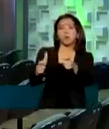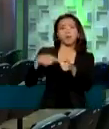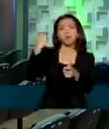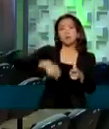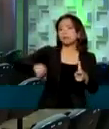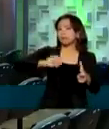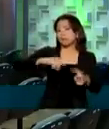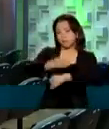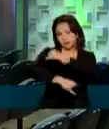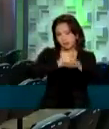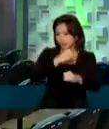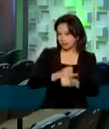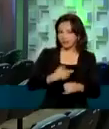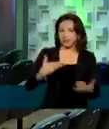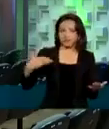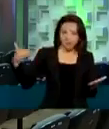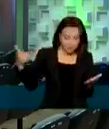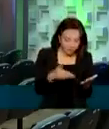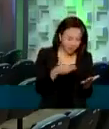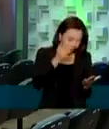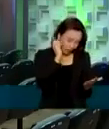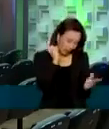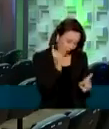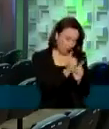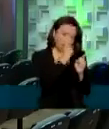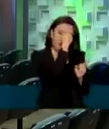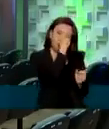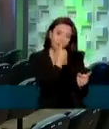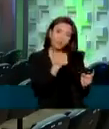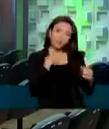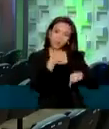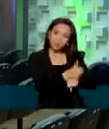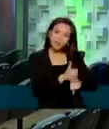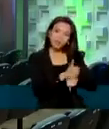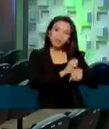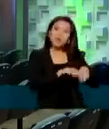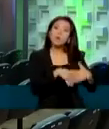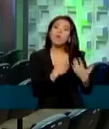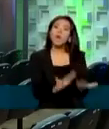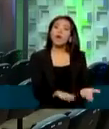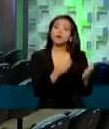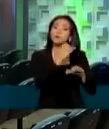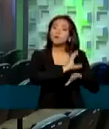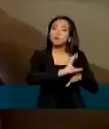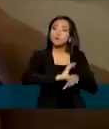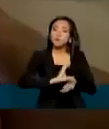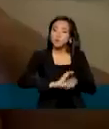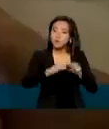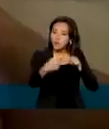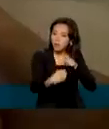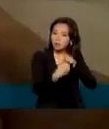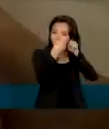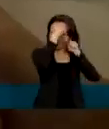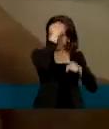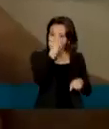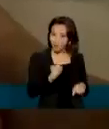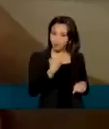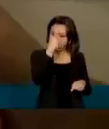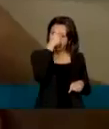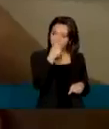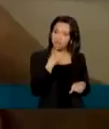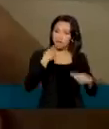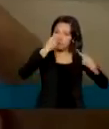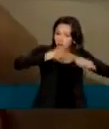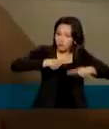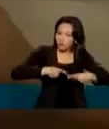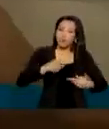internet, para encontrar o seu perfil profissional e quais os cursos que são aderentes àquele perfil. O aplicativo está disponível